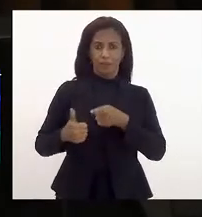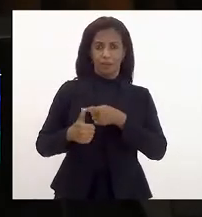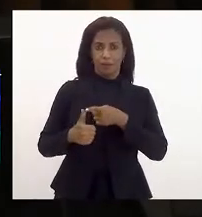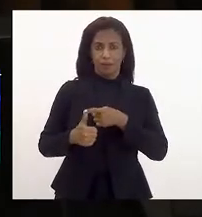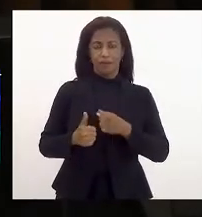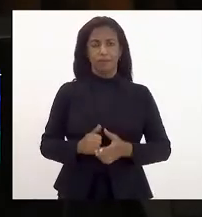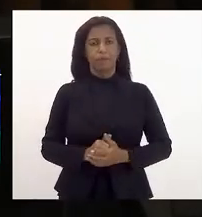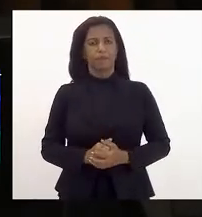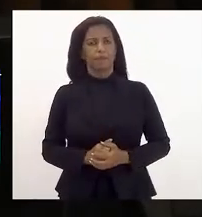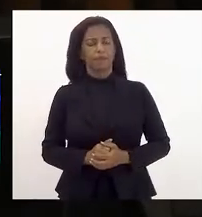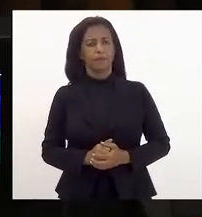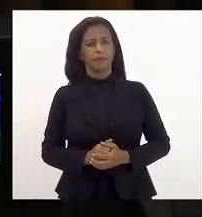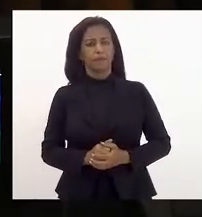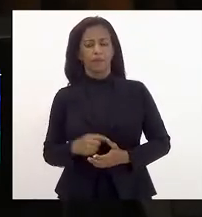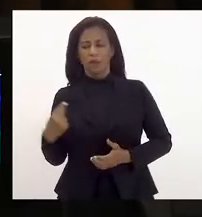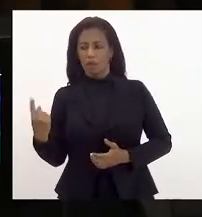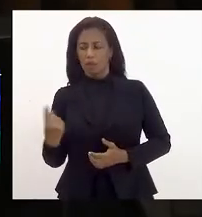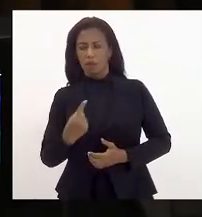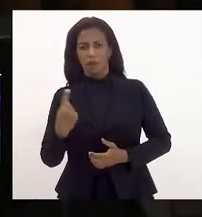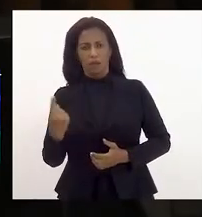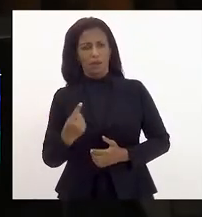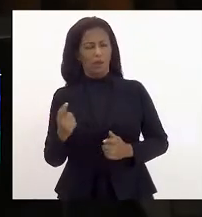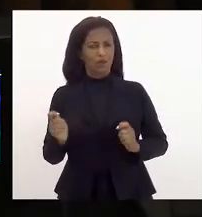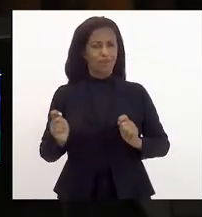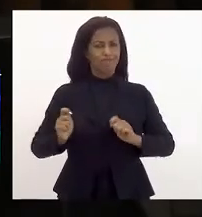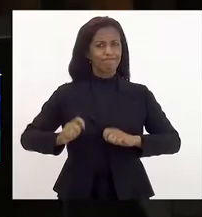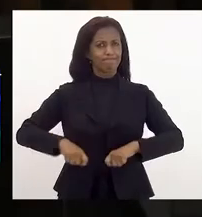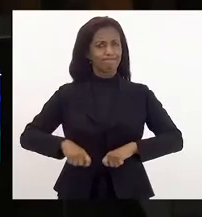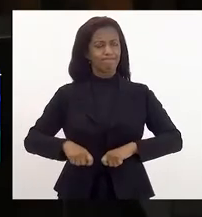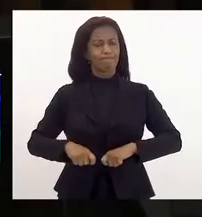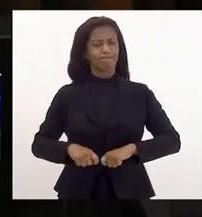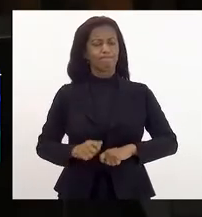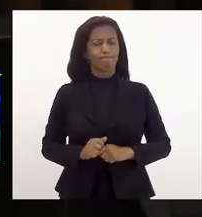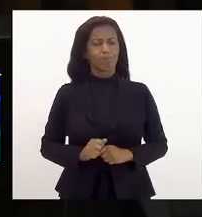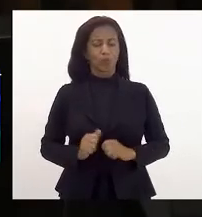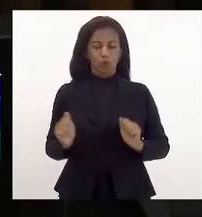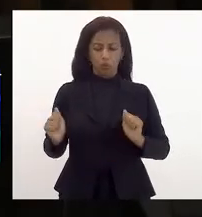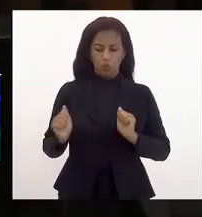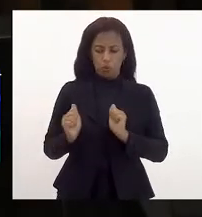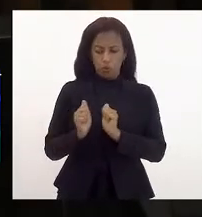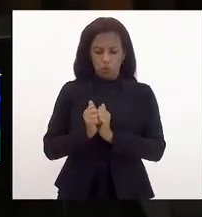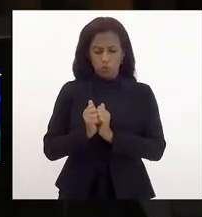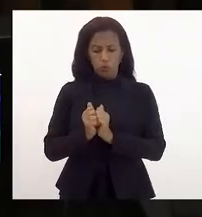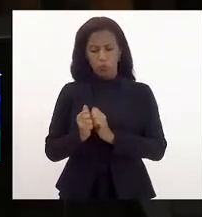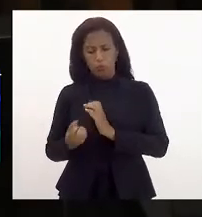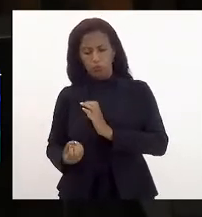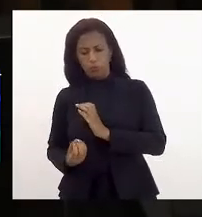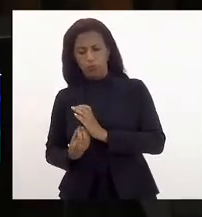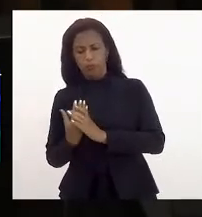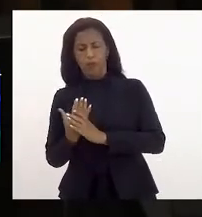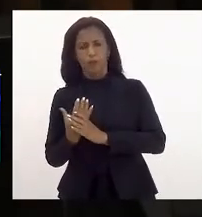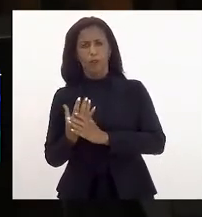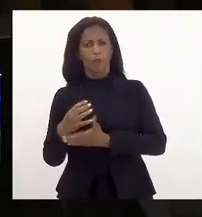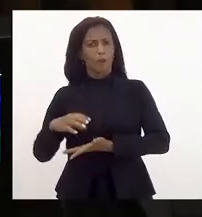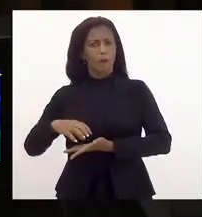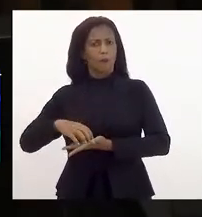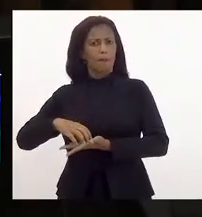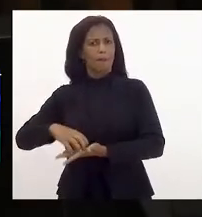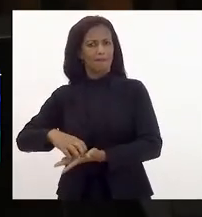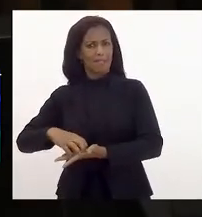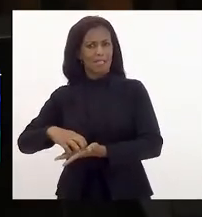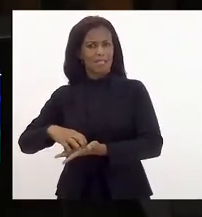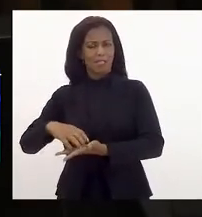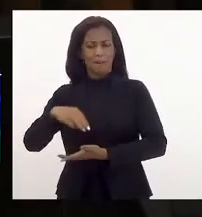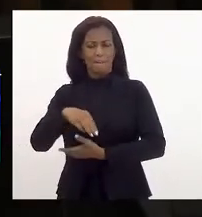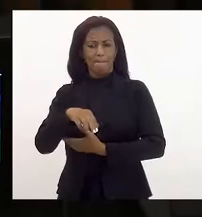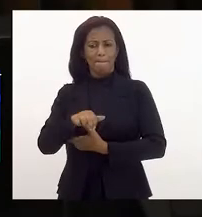é que nós possamos construir uma matriz insumo-produto